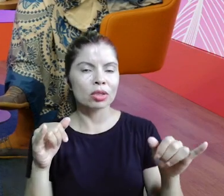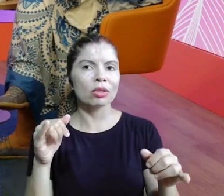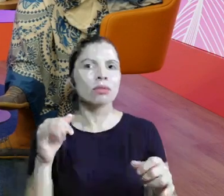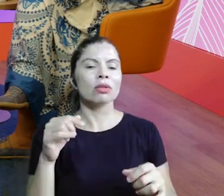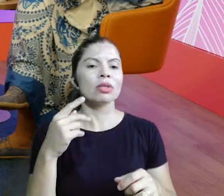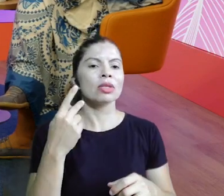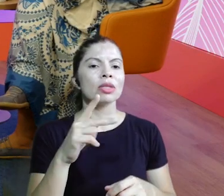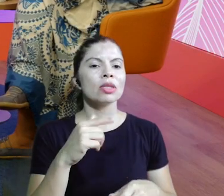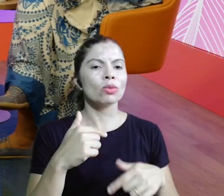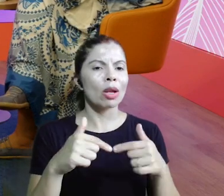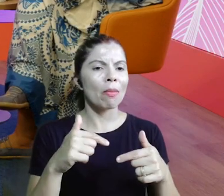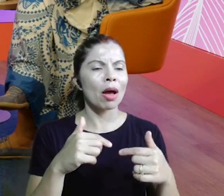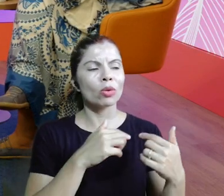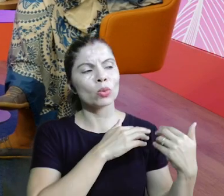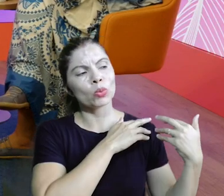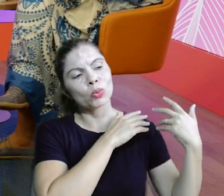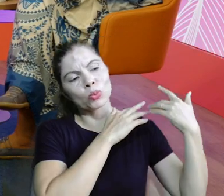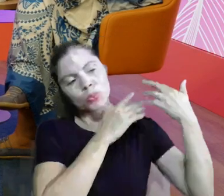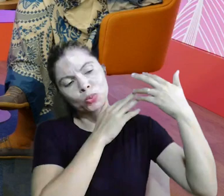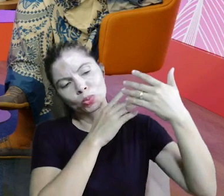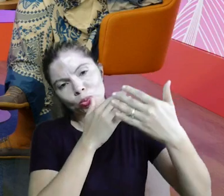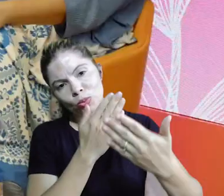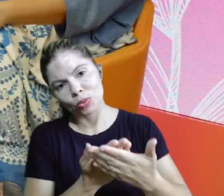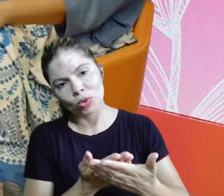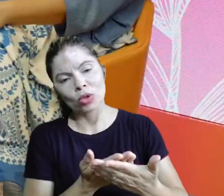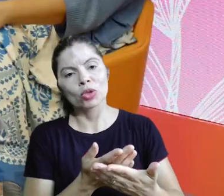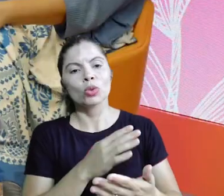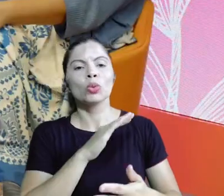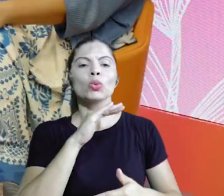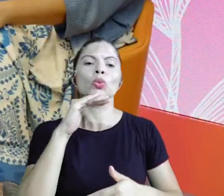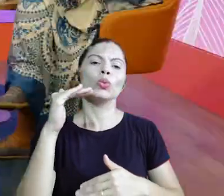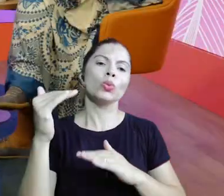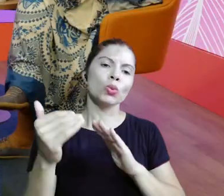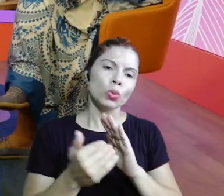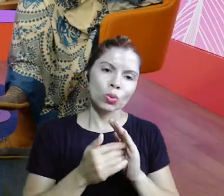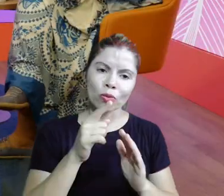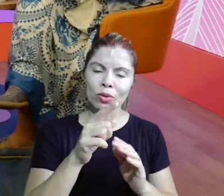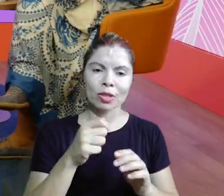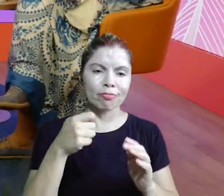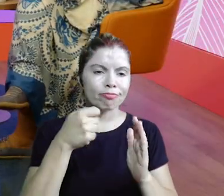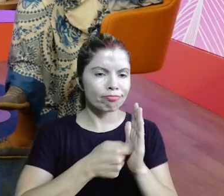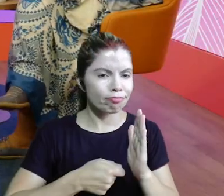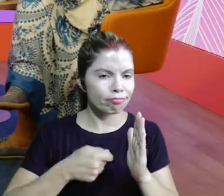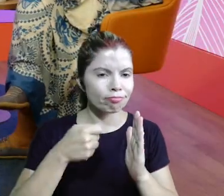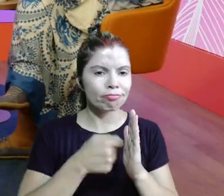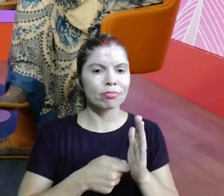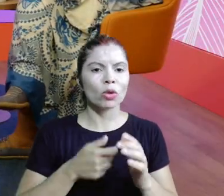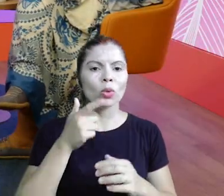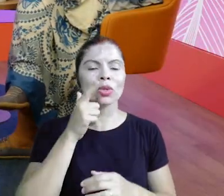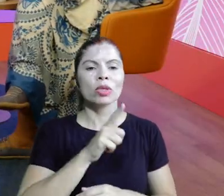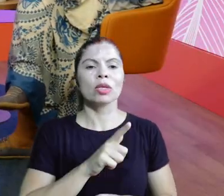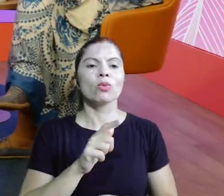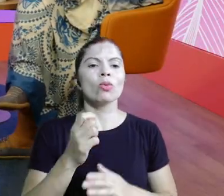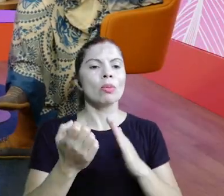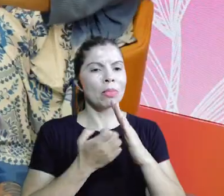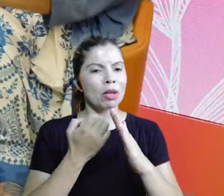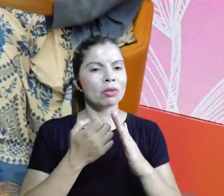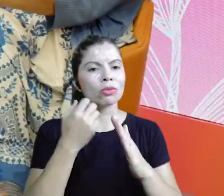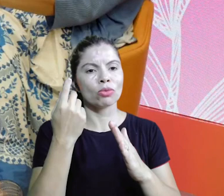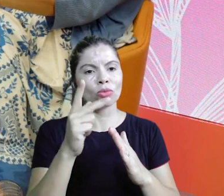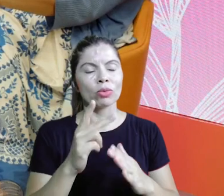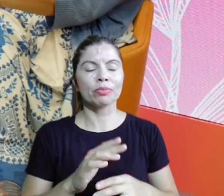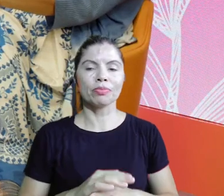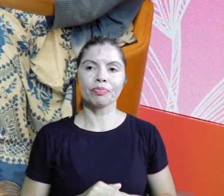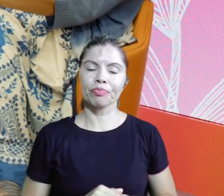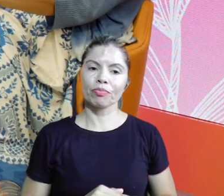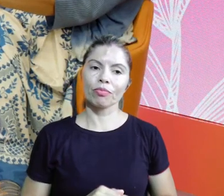olhando toda a sua trajetória, tudo que você lutou pra que, né, esse negócio existisse? Aquilo teve